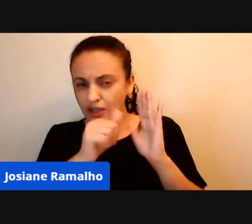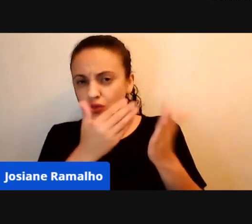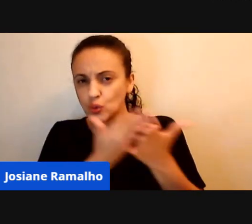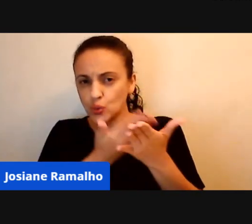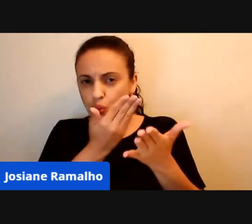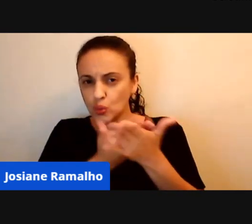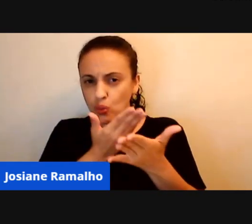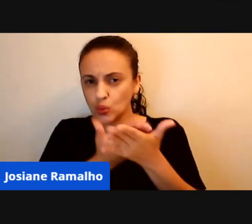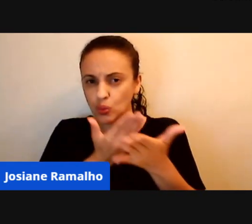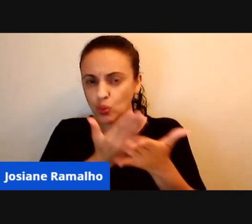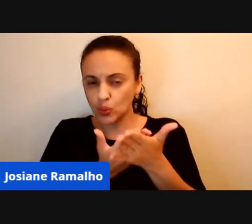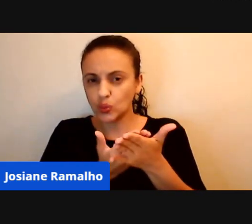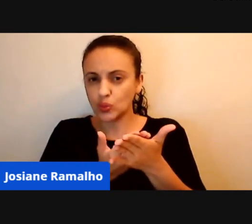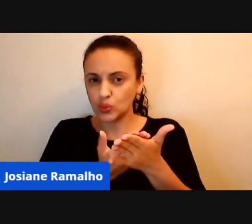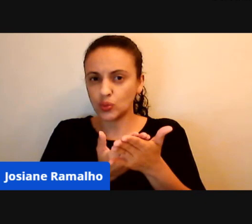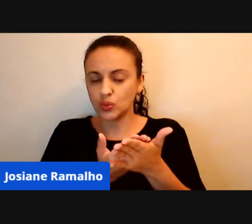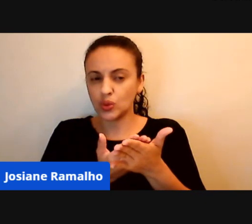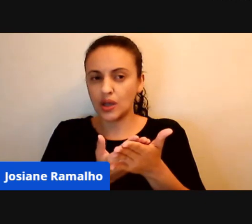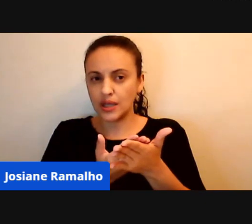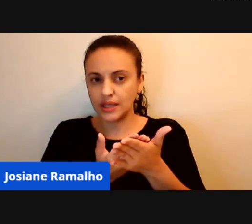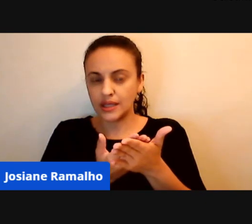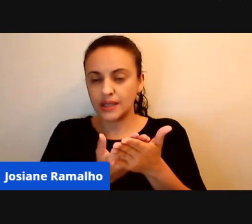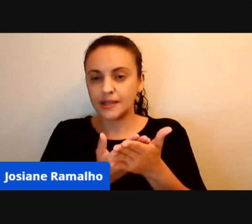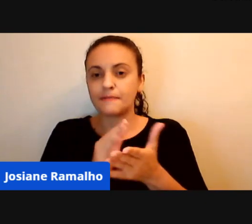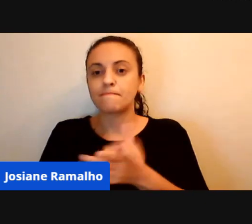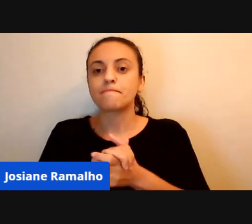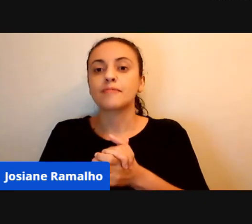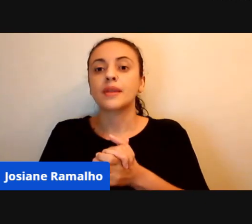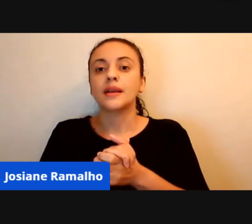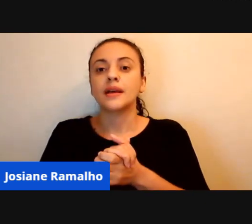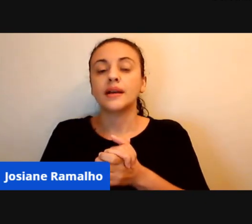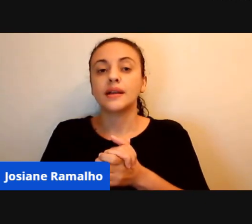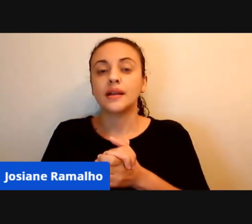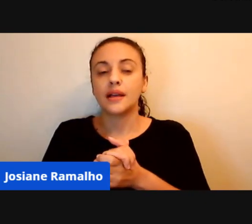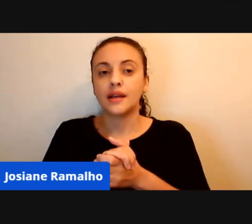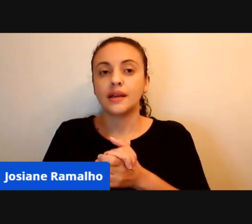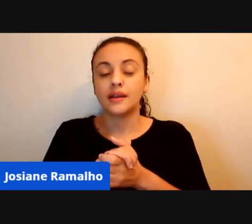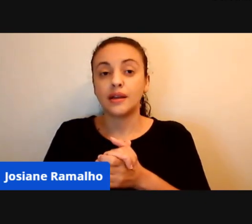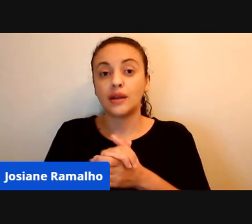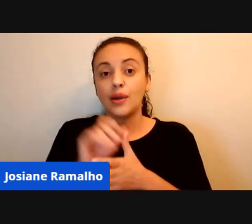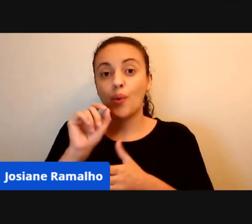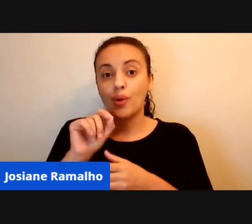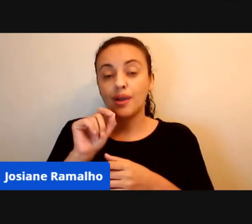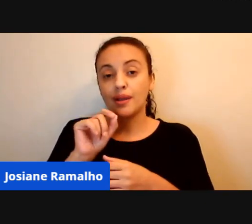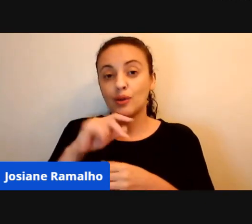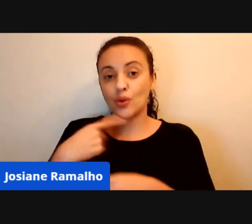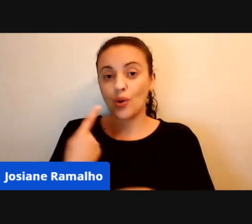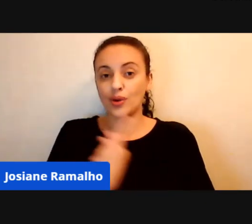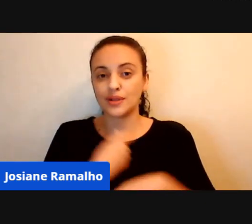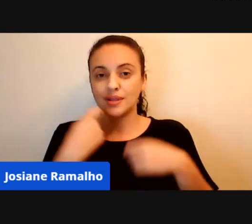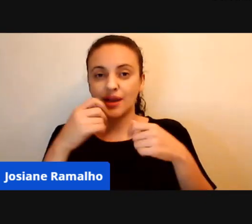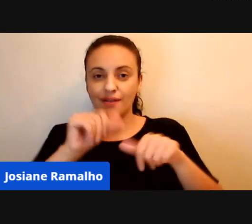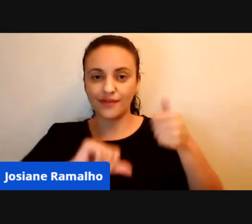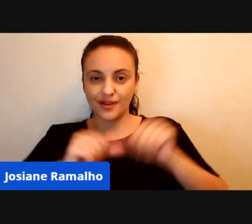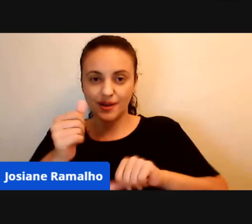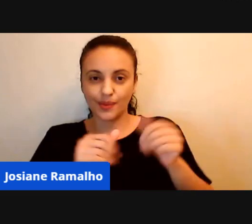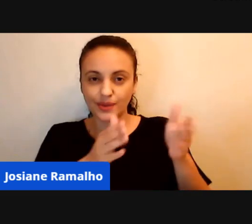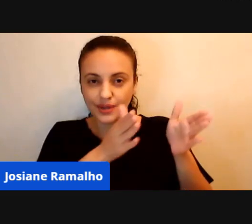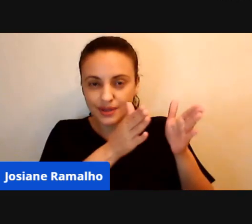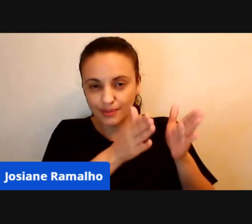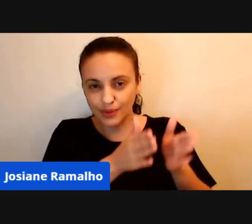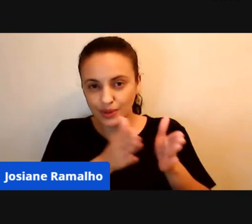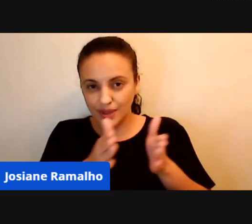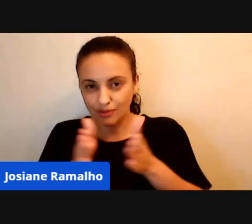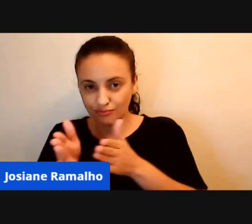é, de manter as crianças vinculadas a nós e as professoras, é o que a gente avalia no processo, tá, e,